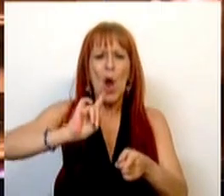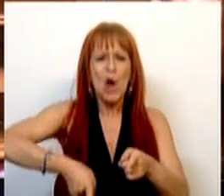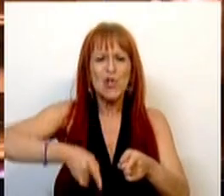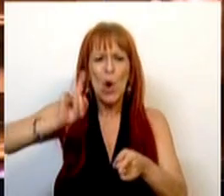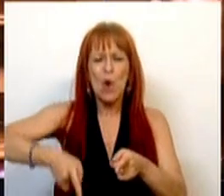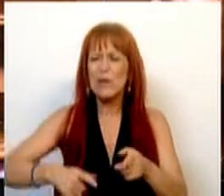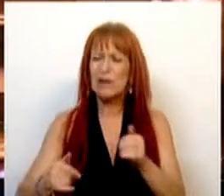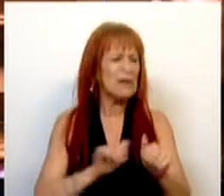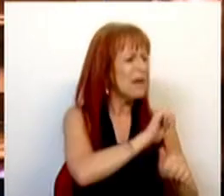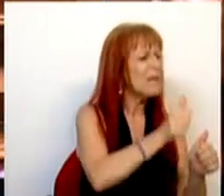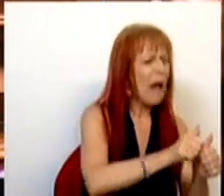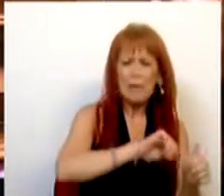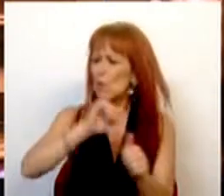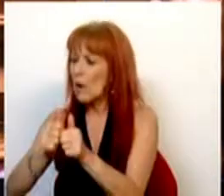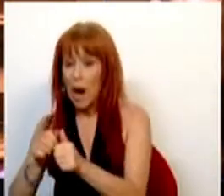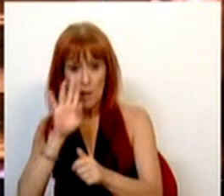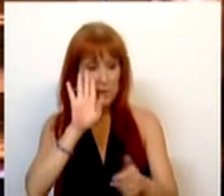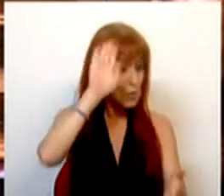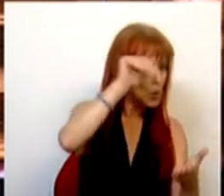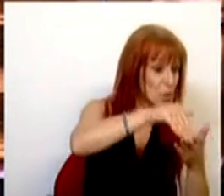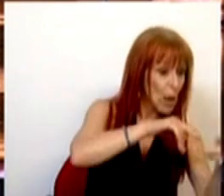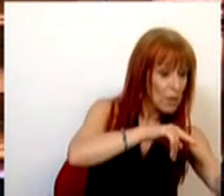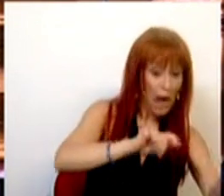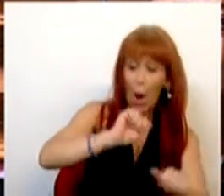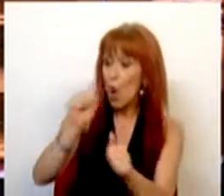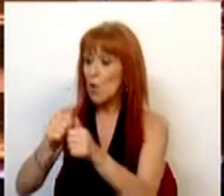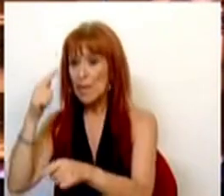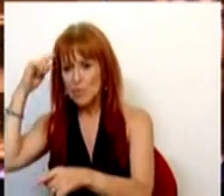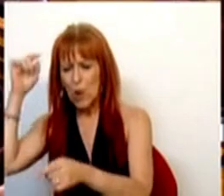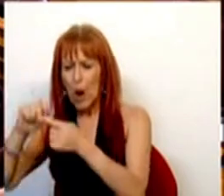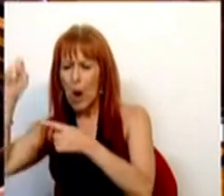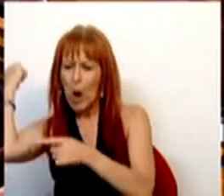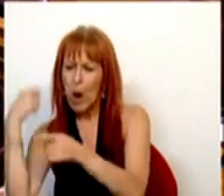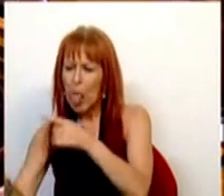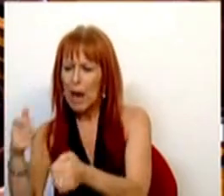de que lado é que está. Se está do lado da solução ou do lado do incendiário. Muito obrigado.